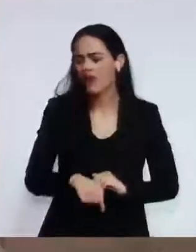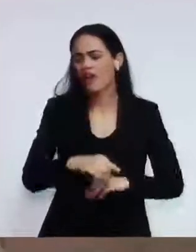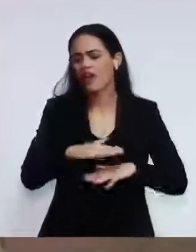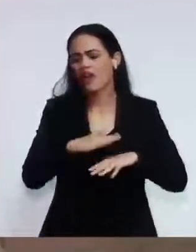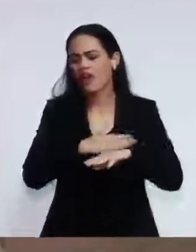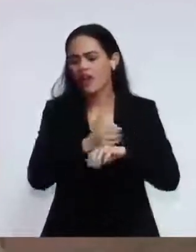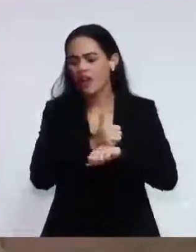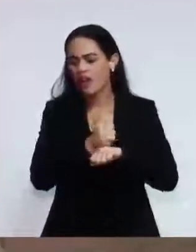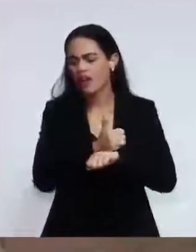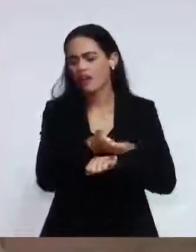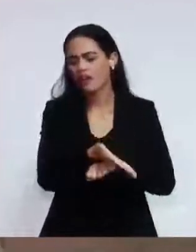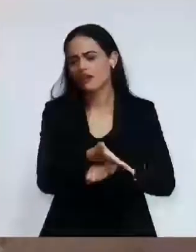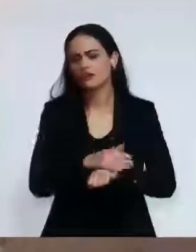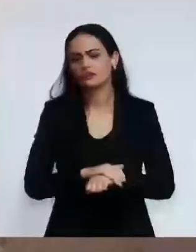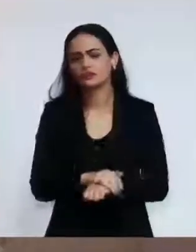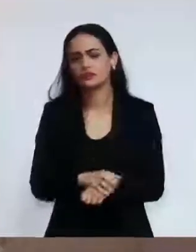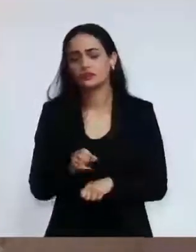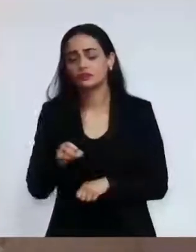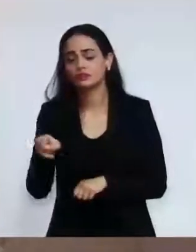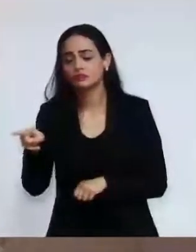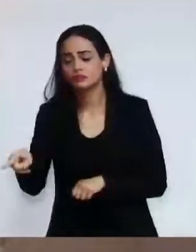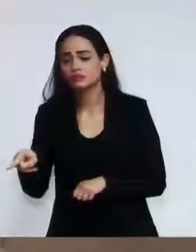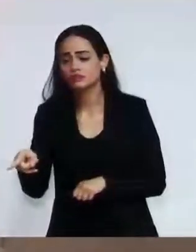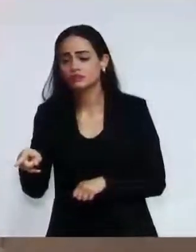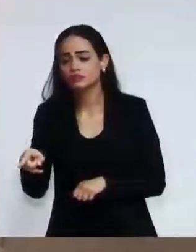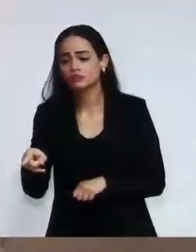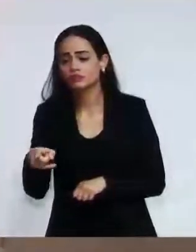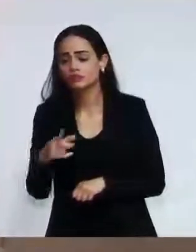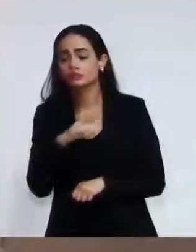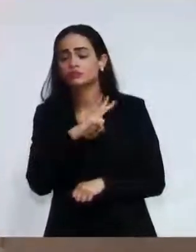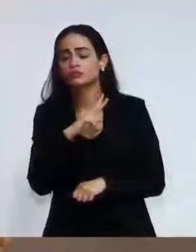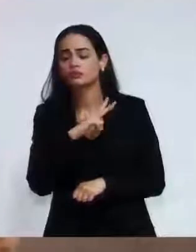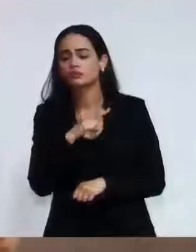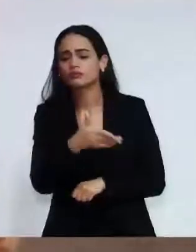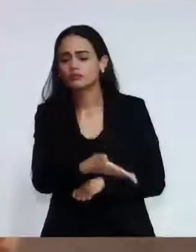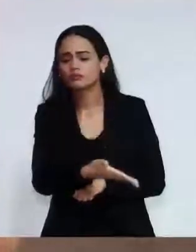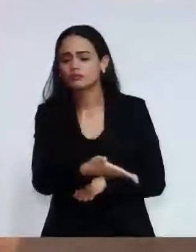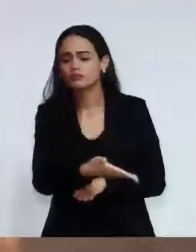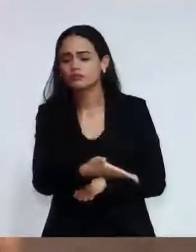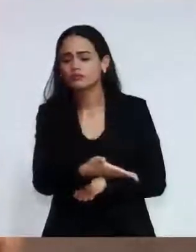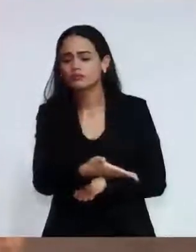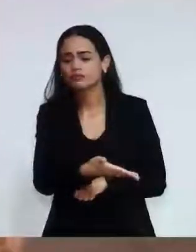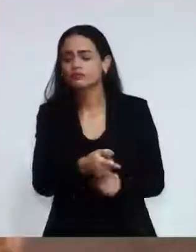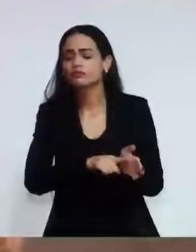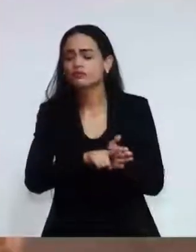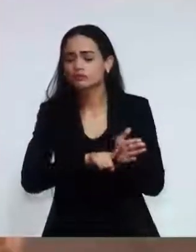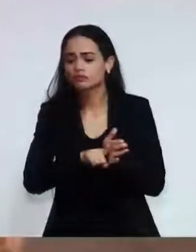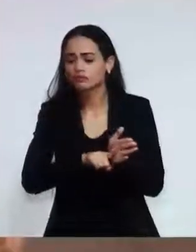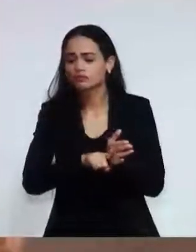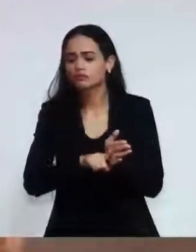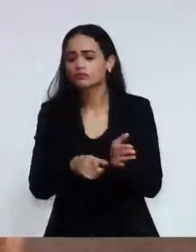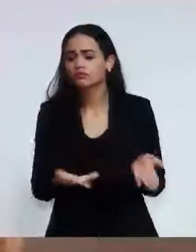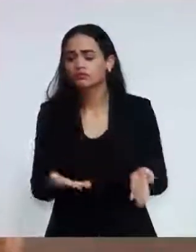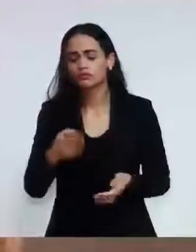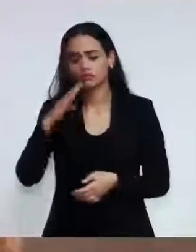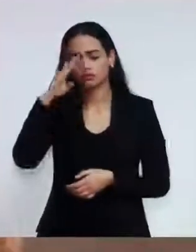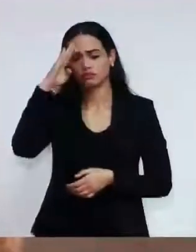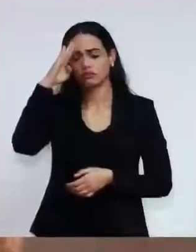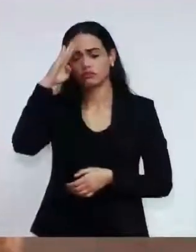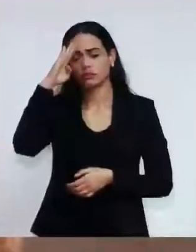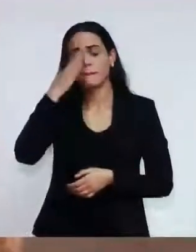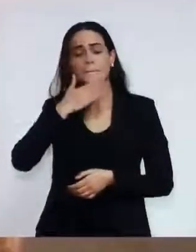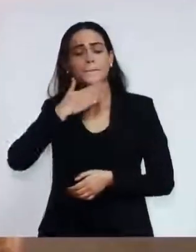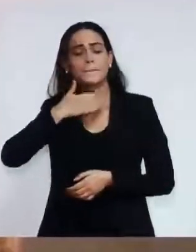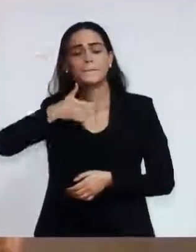sabe, procura ver. Procura fiscalizar a vida do comandante. Ele é um dos melhores inspetores que a guarda já teve em